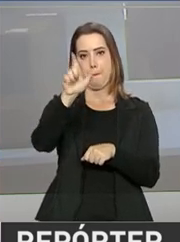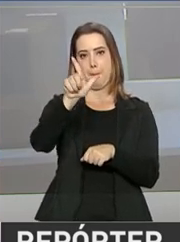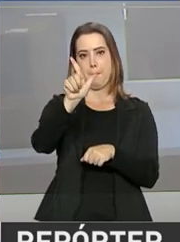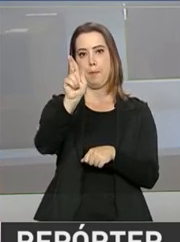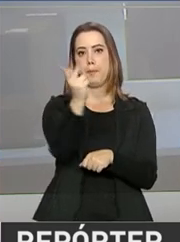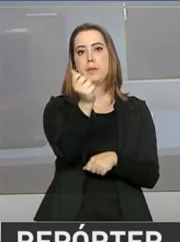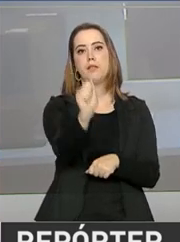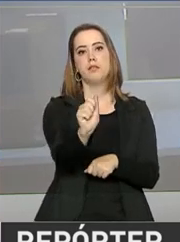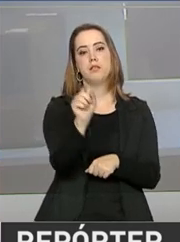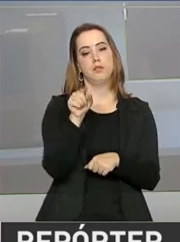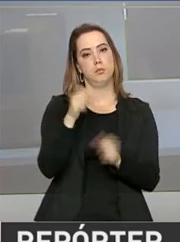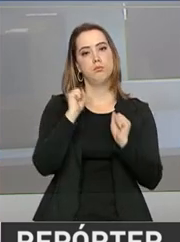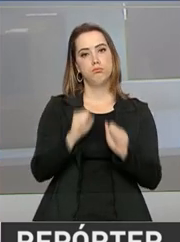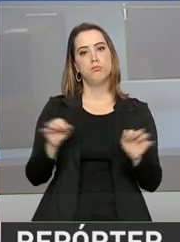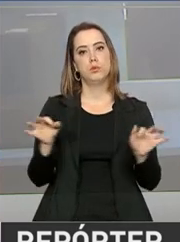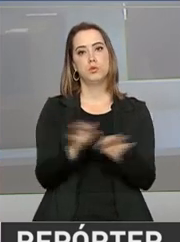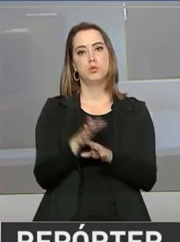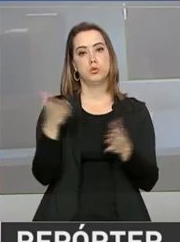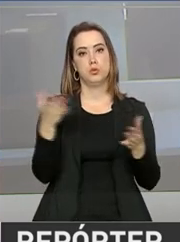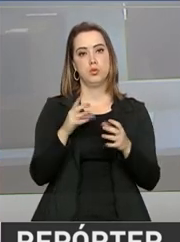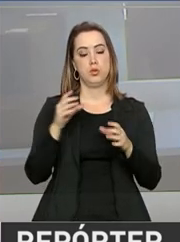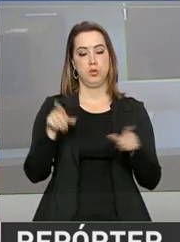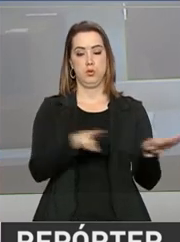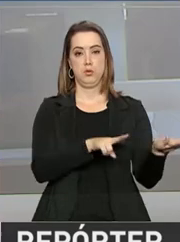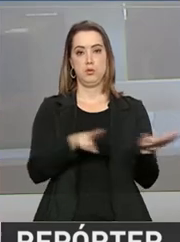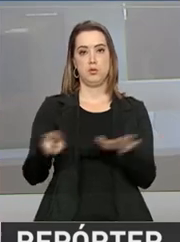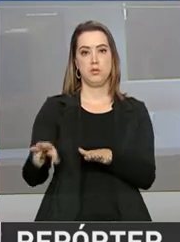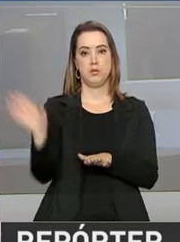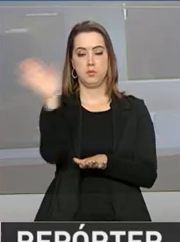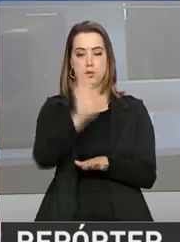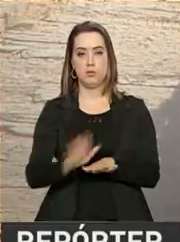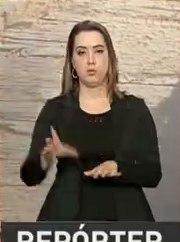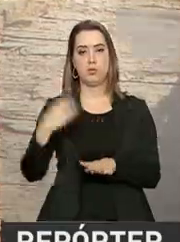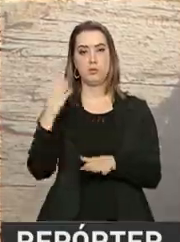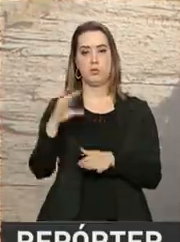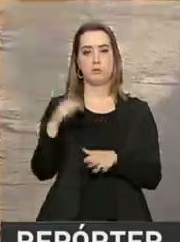13ª Semana Nacional de Ciência e Tecnologia deste ano.